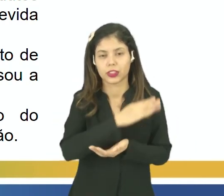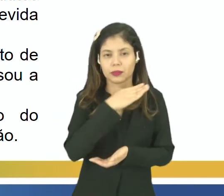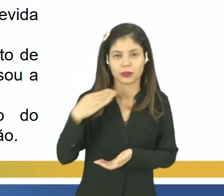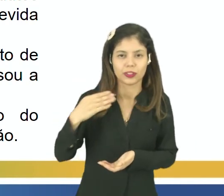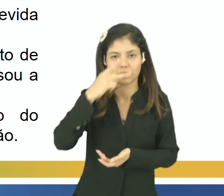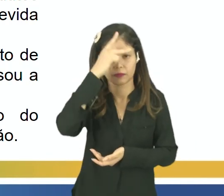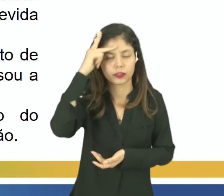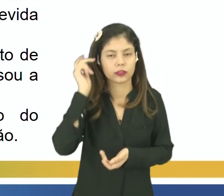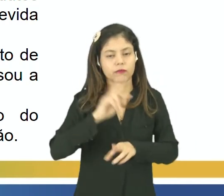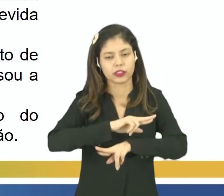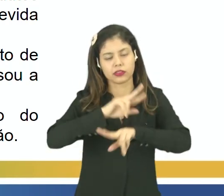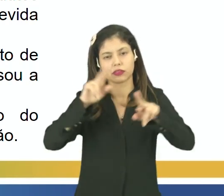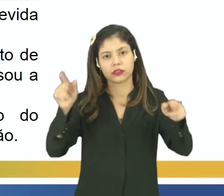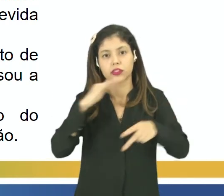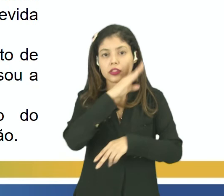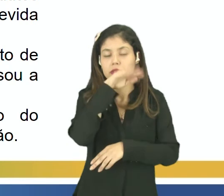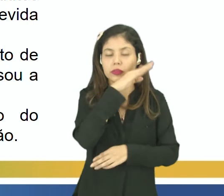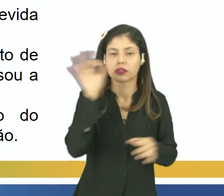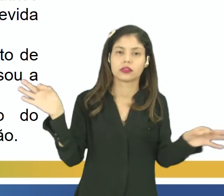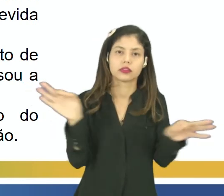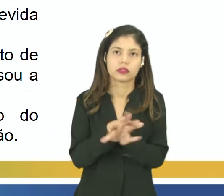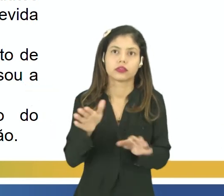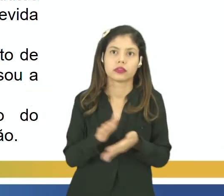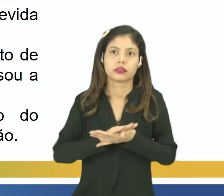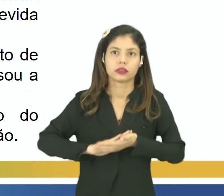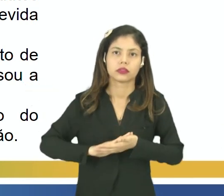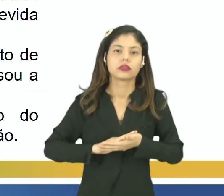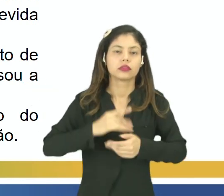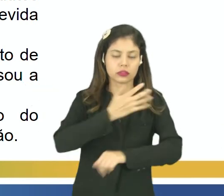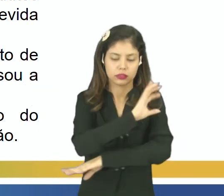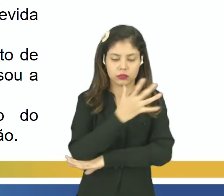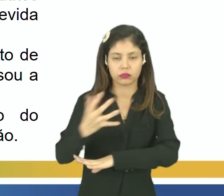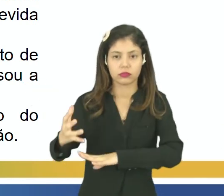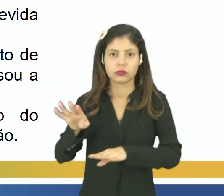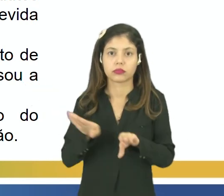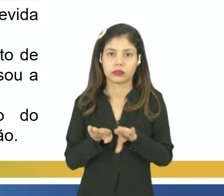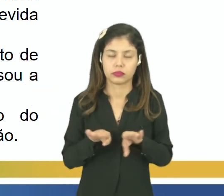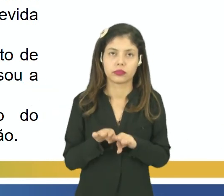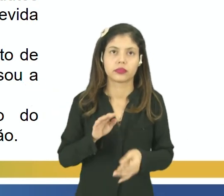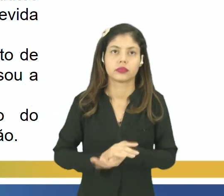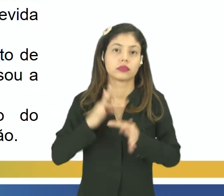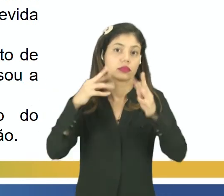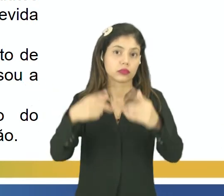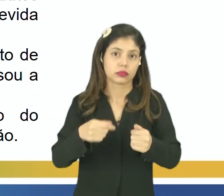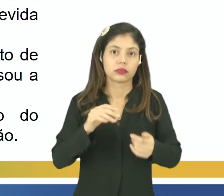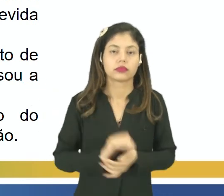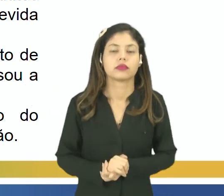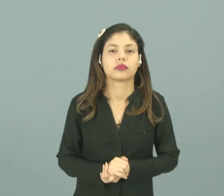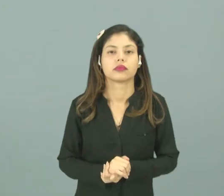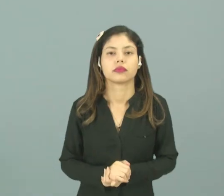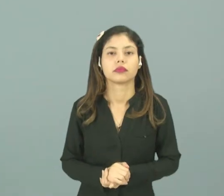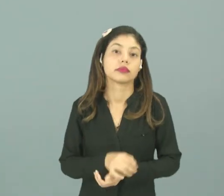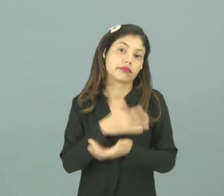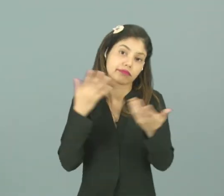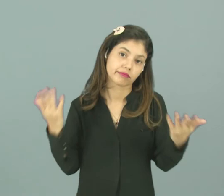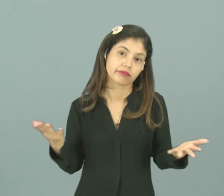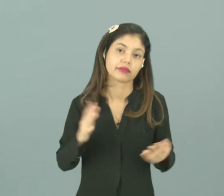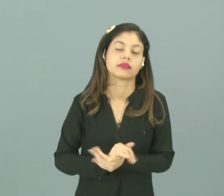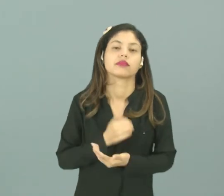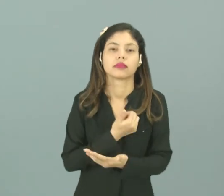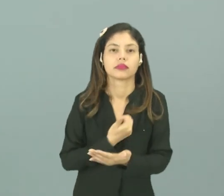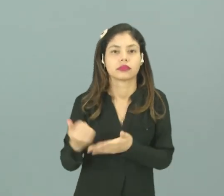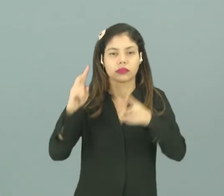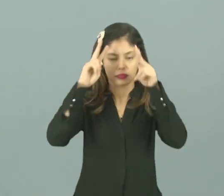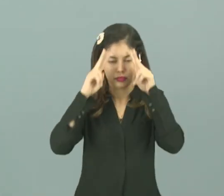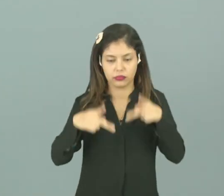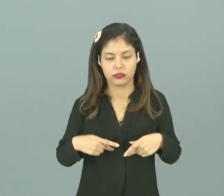várias pessoas, de vários animais e acabou com parte da vegetação também, tá? Tudo isso, fruto, é claro, né? Das ações